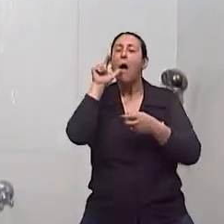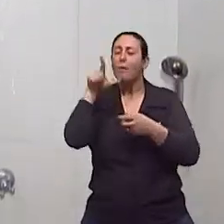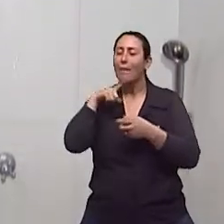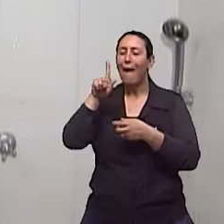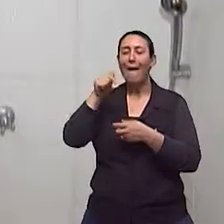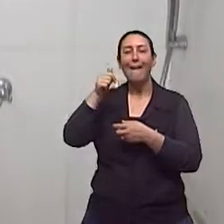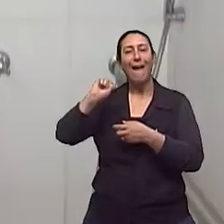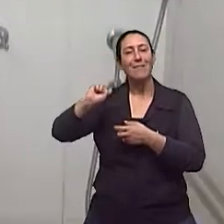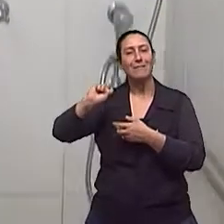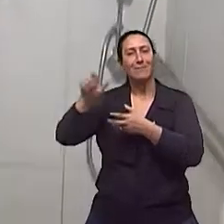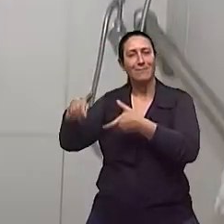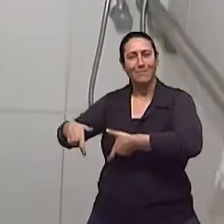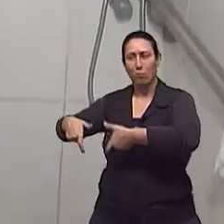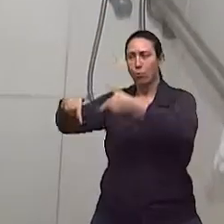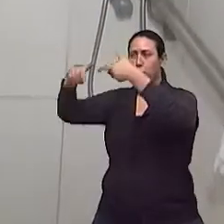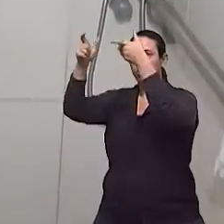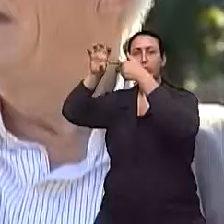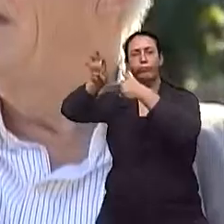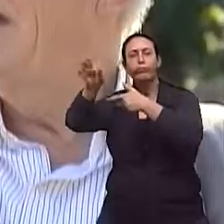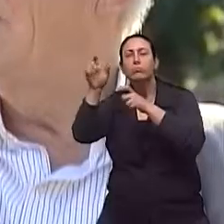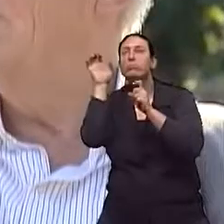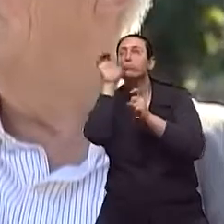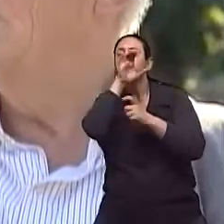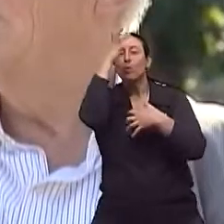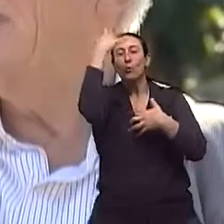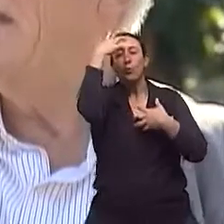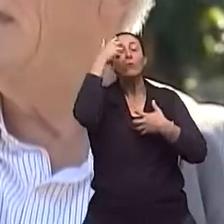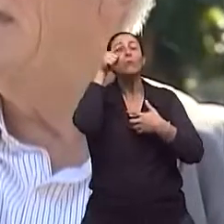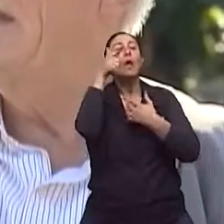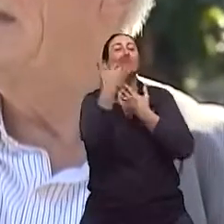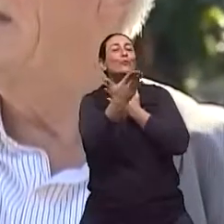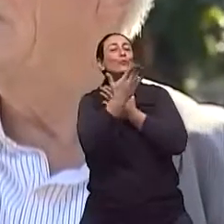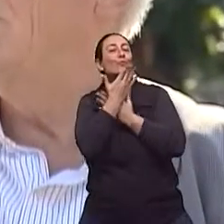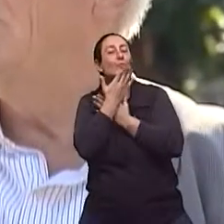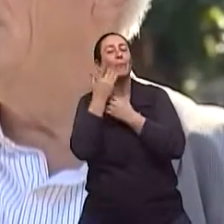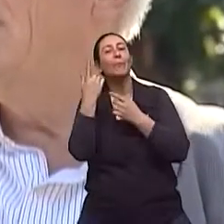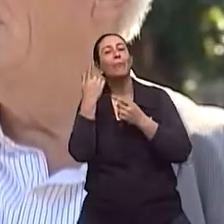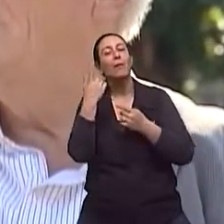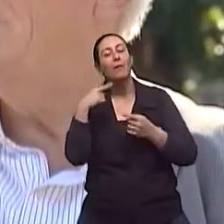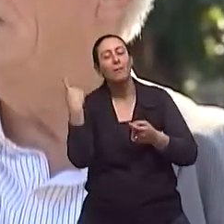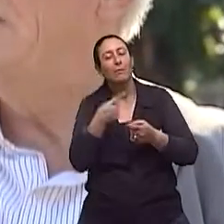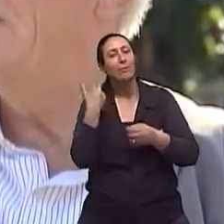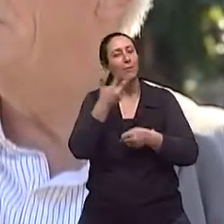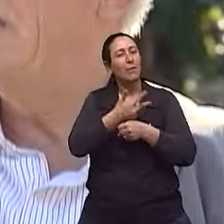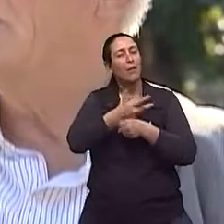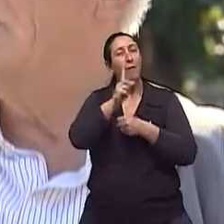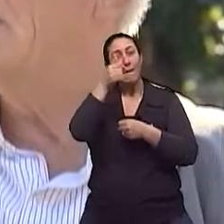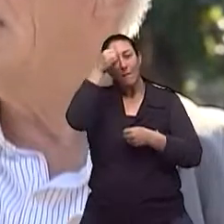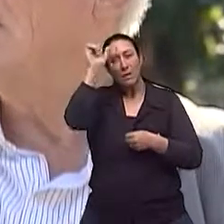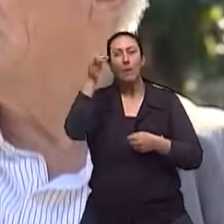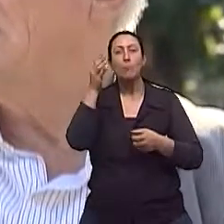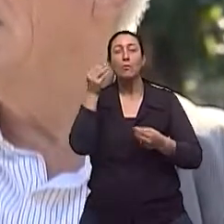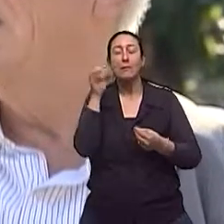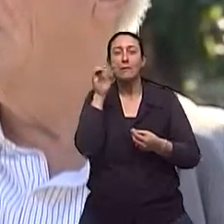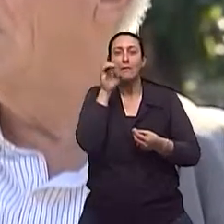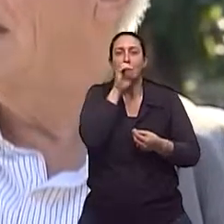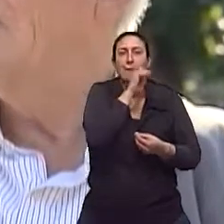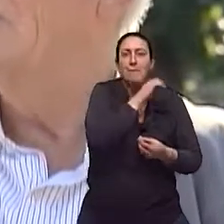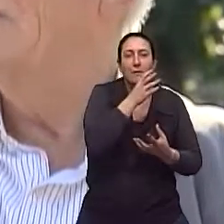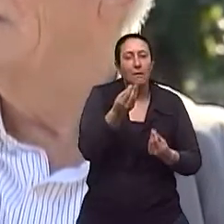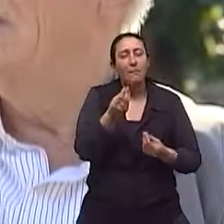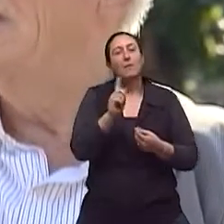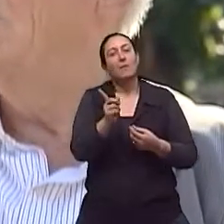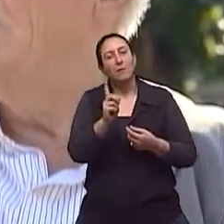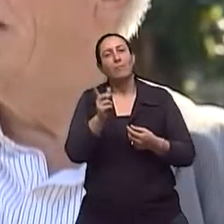auxilia ao idoso para que ele não utilize temperaturas altas no